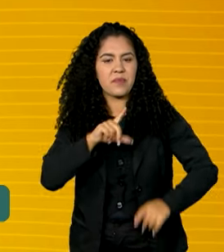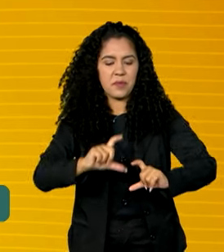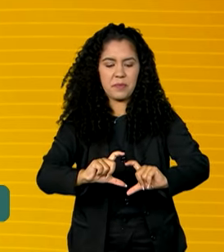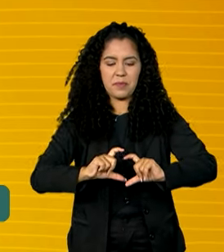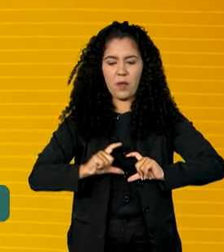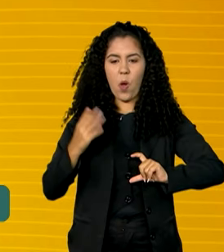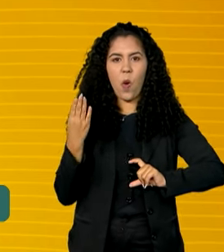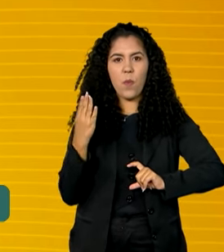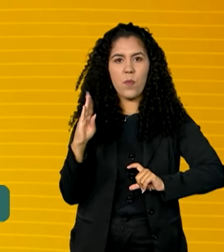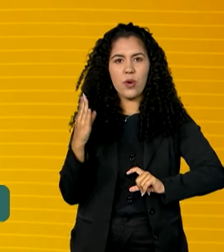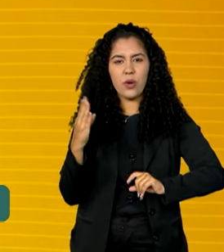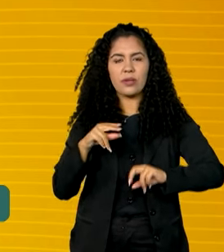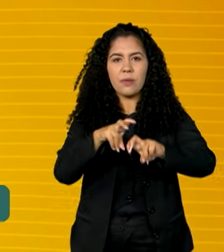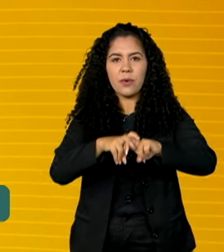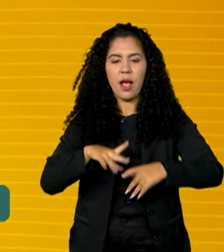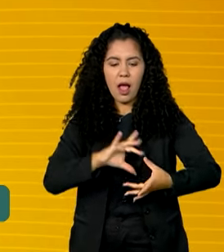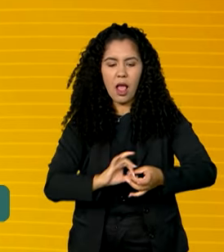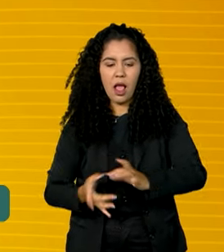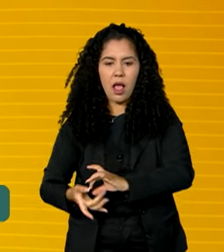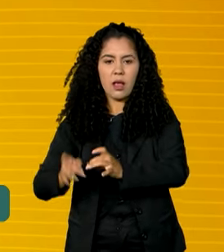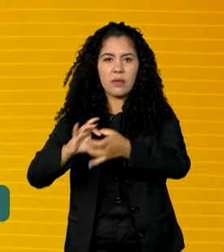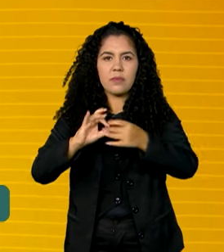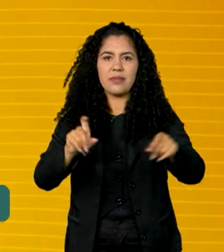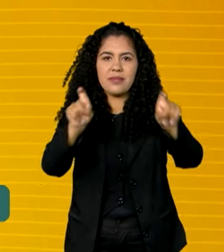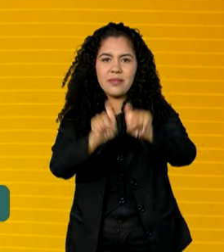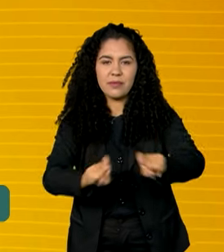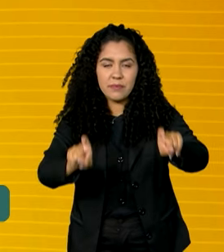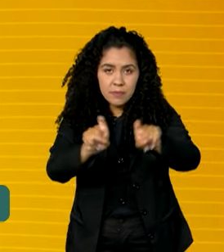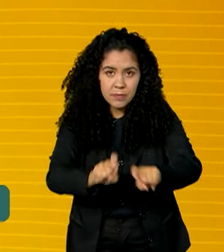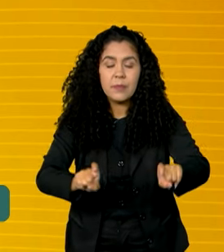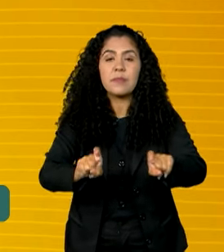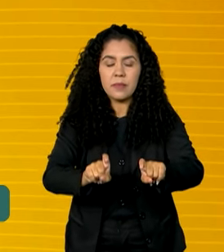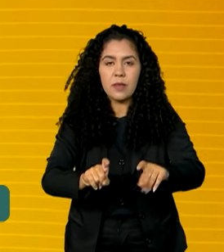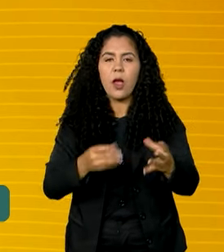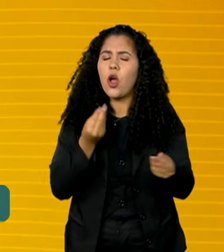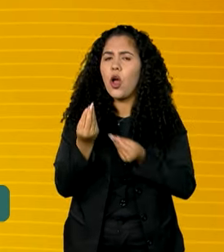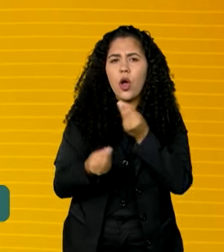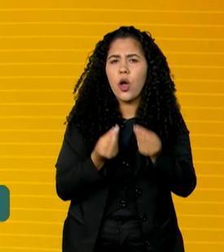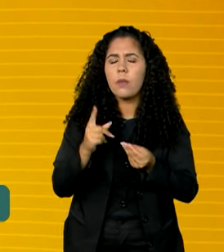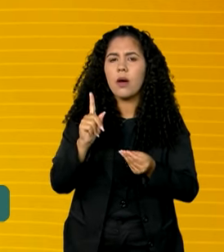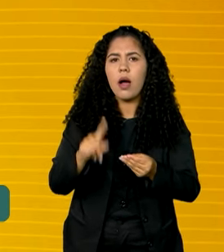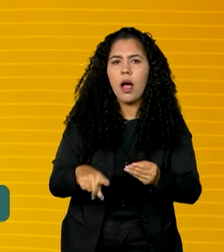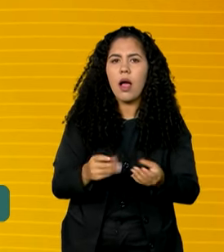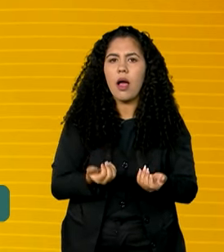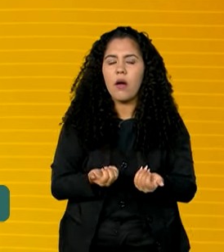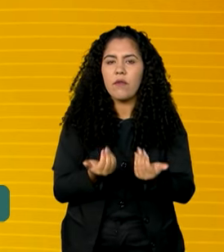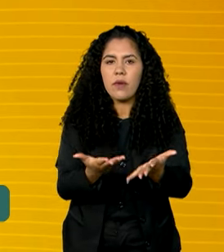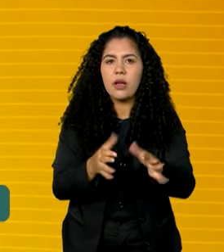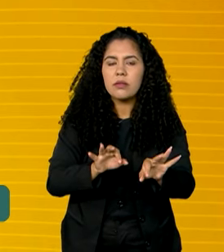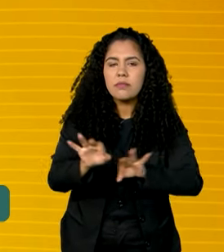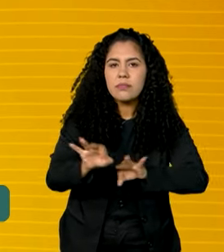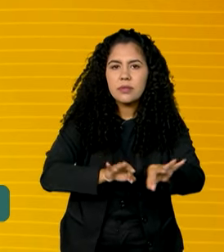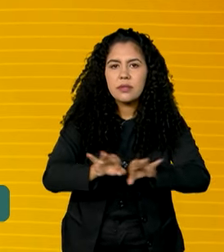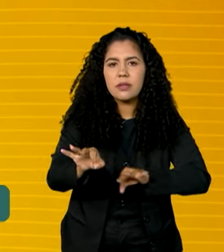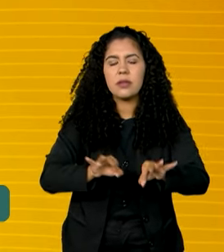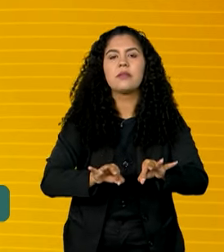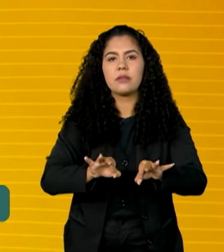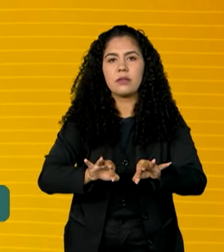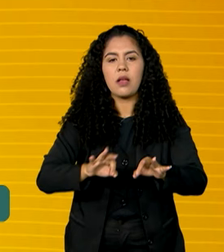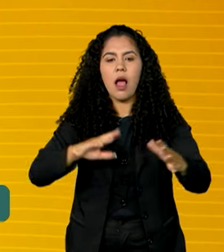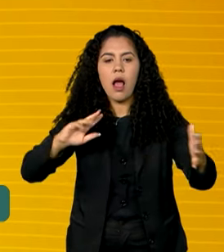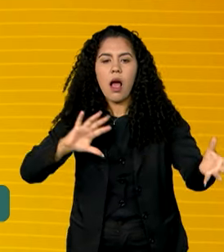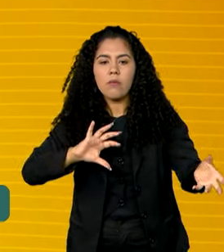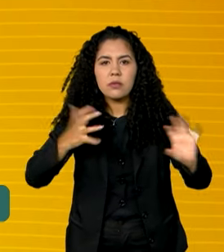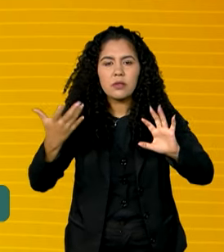na Olimpíada Paraibana de Informática. A preparação dos estudantes aconteceu depois que um